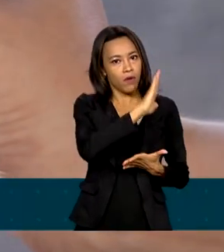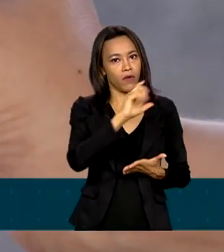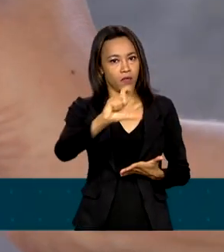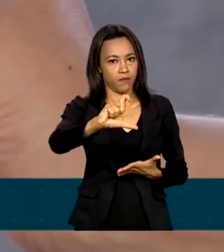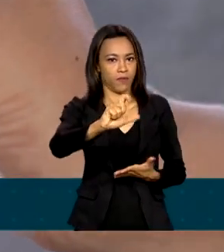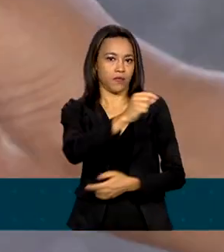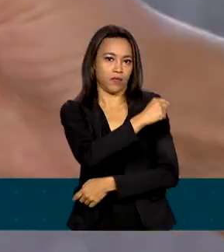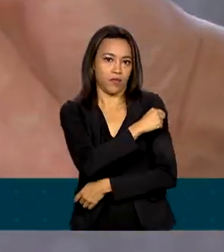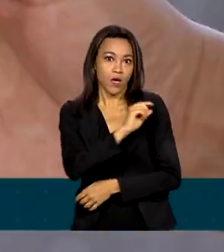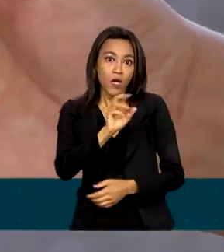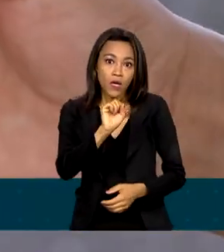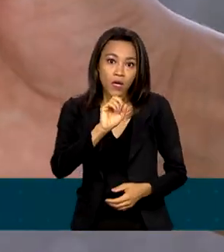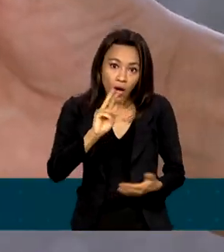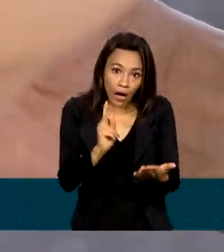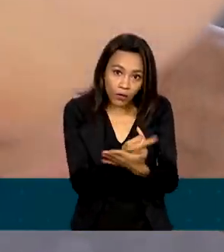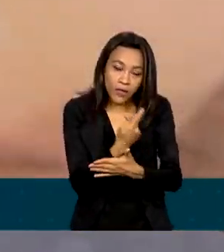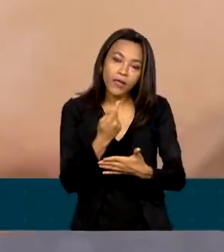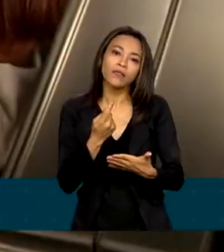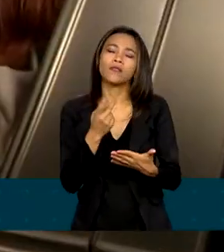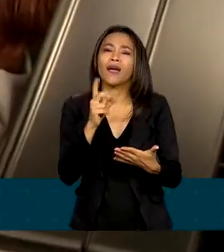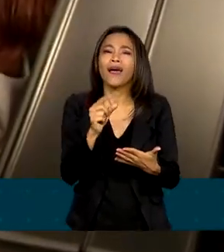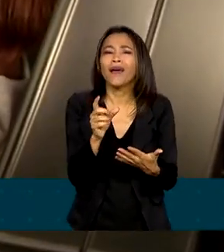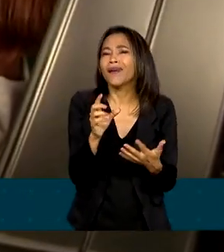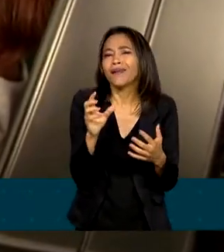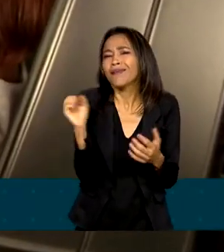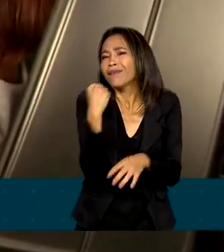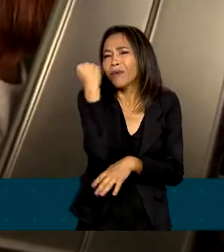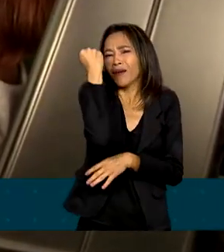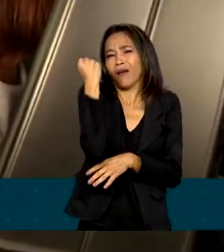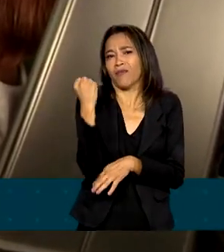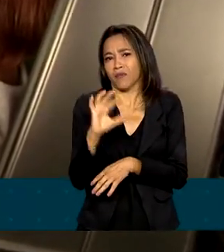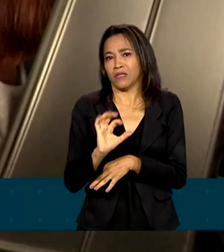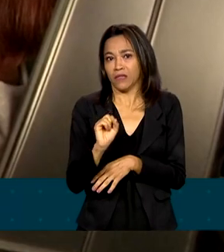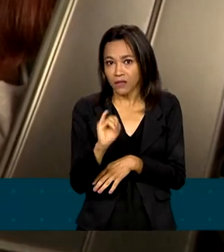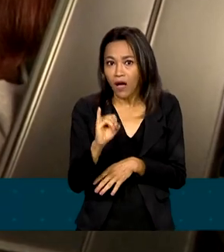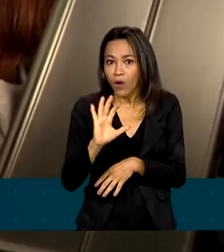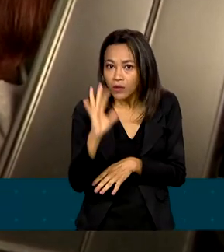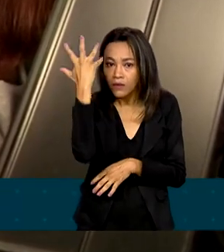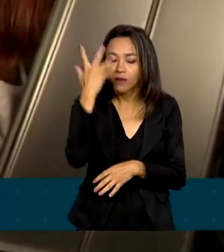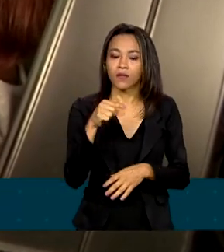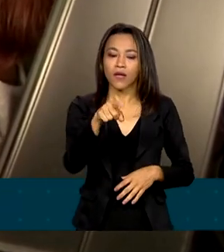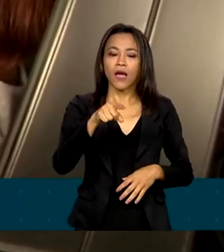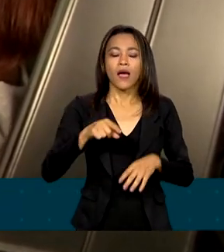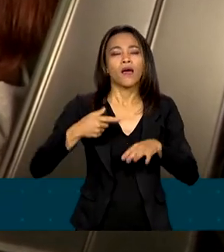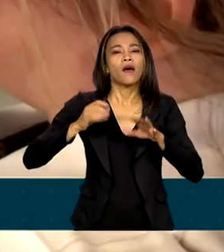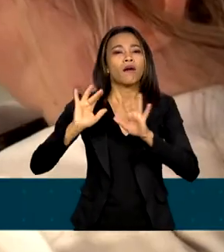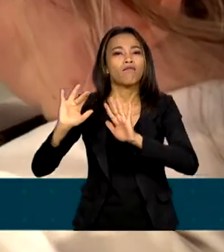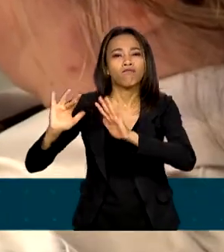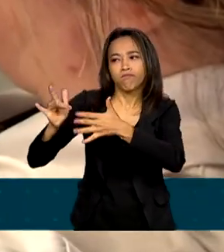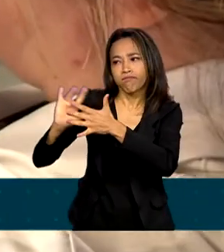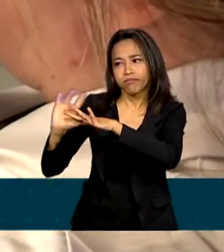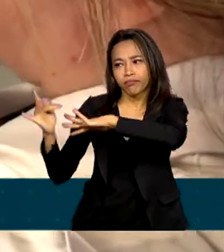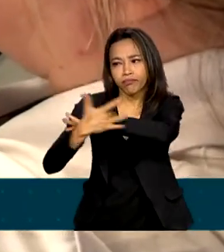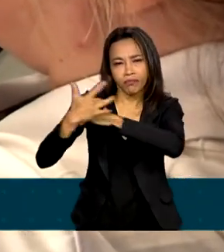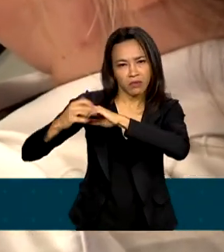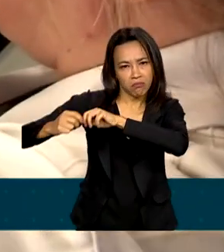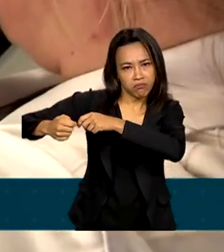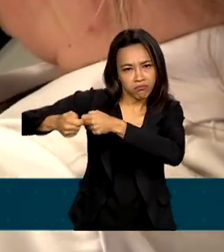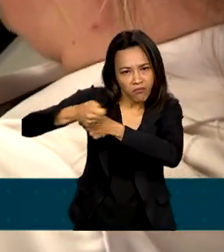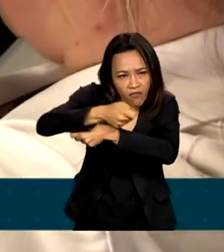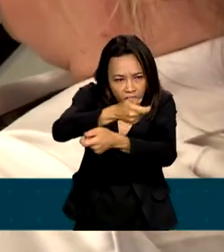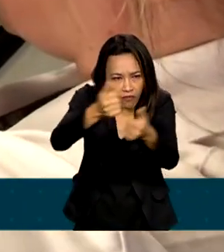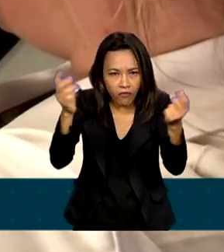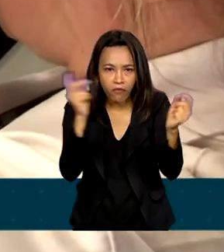ocorrem, são sem gravidade. As informações disseminadas em redes sociais podem até ser falsas. Mas elas